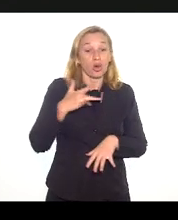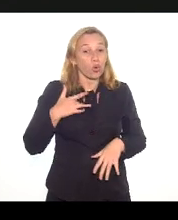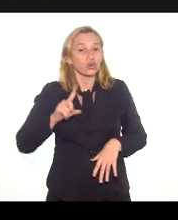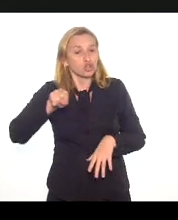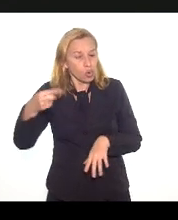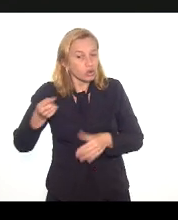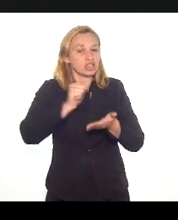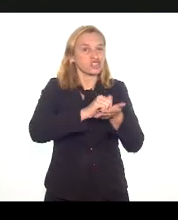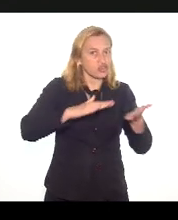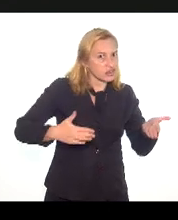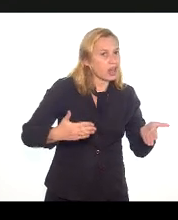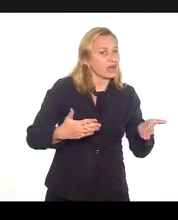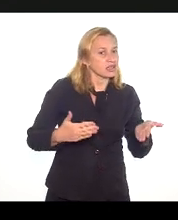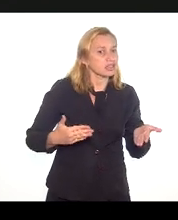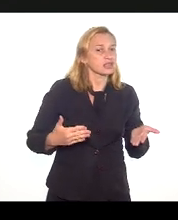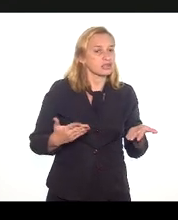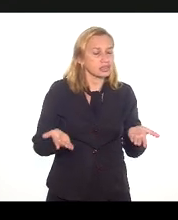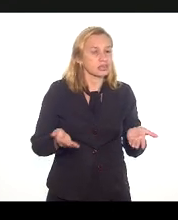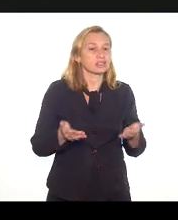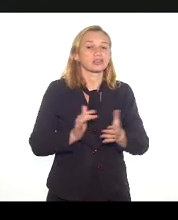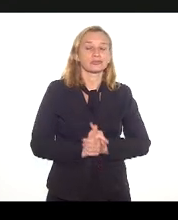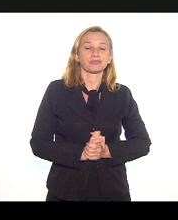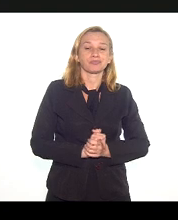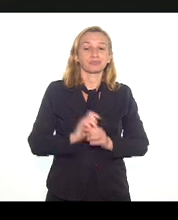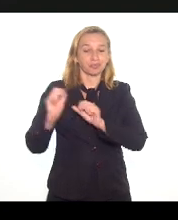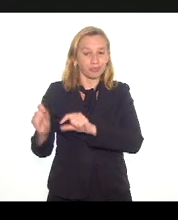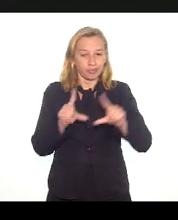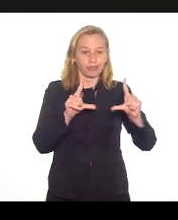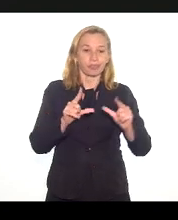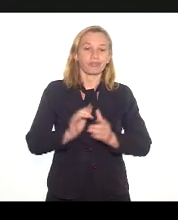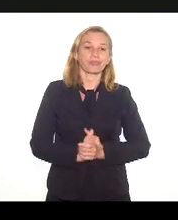enfim, outras atividades diversificando a estrutura produtiva. Pode ir.